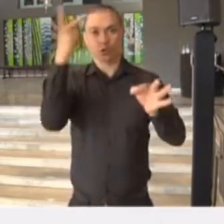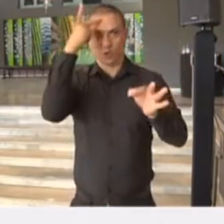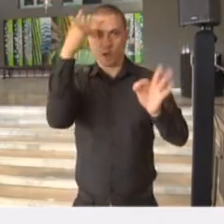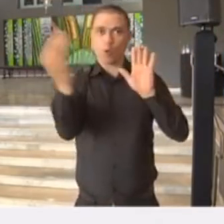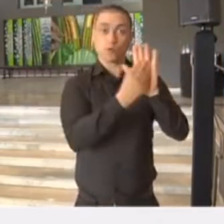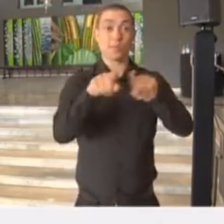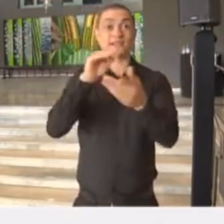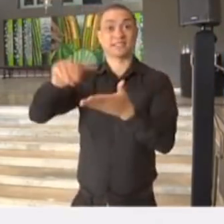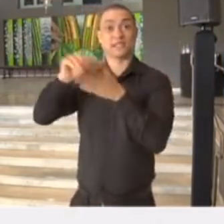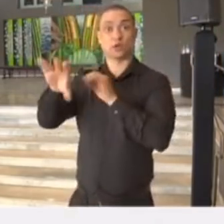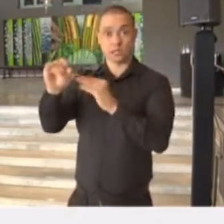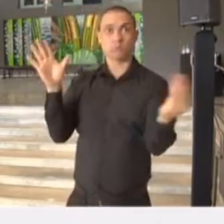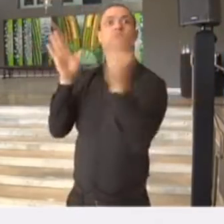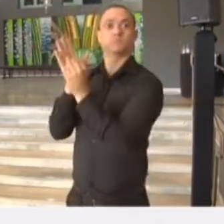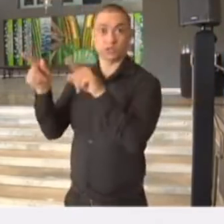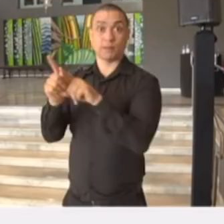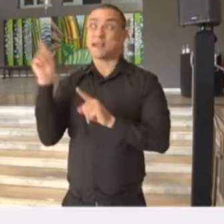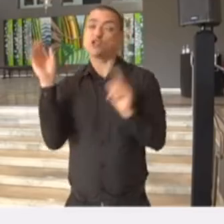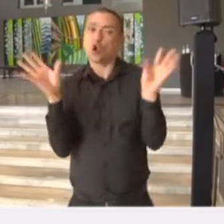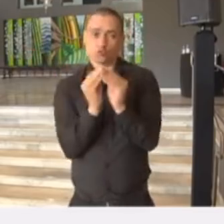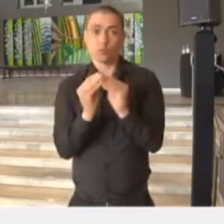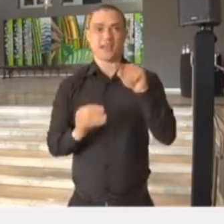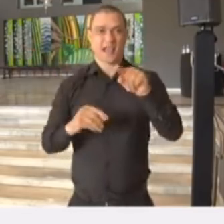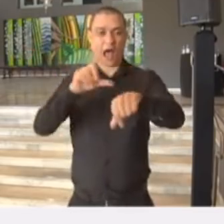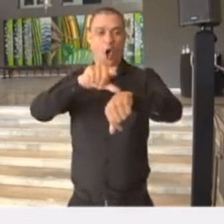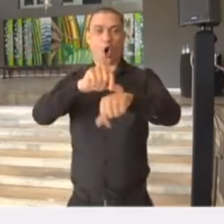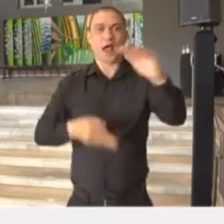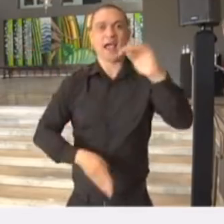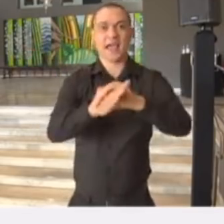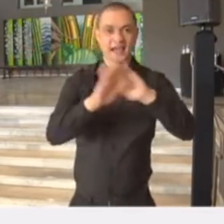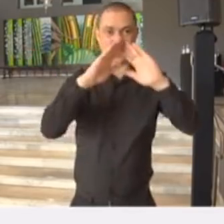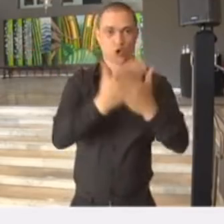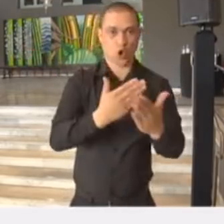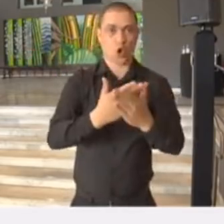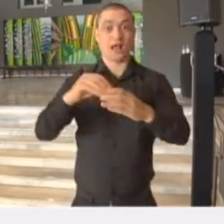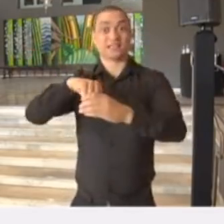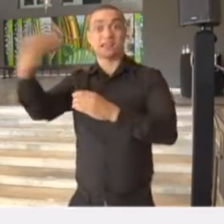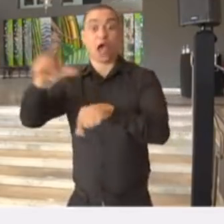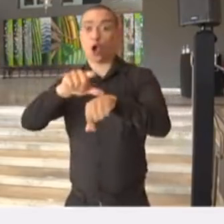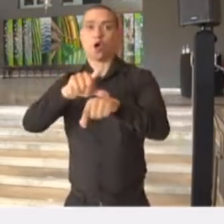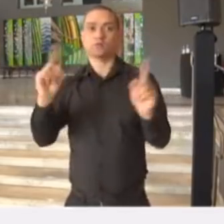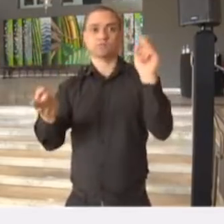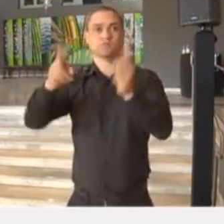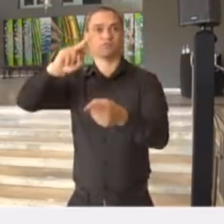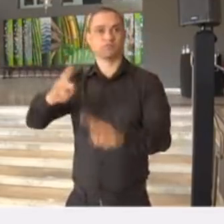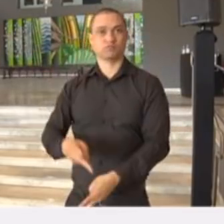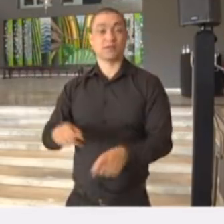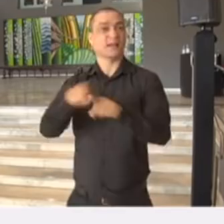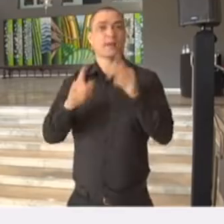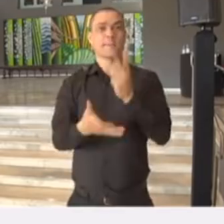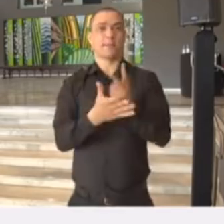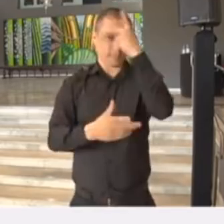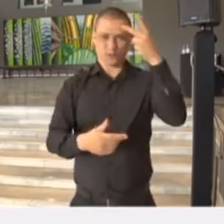e no site da Secretaria de Educação. Mas a organização dos horários de entradas e saídas, evitando aglomeração e preferencialmente fora dos